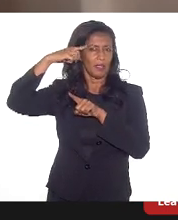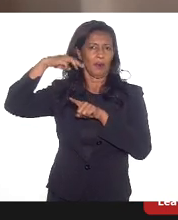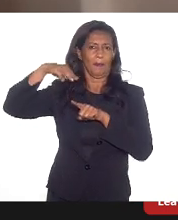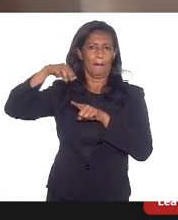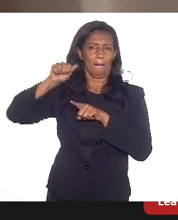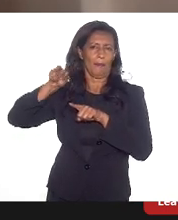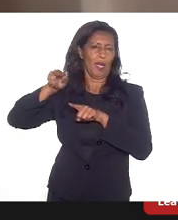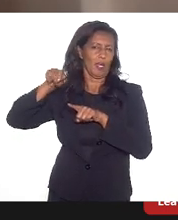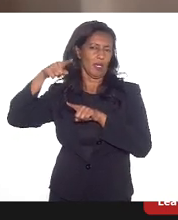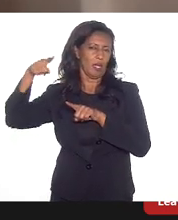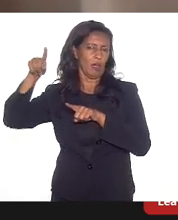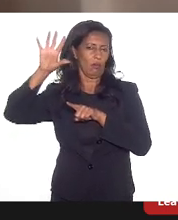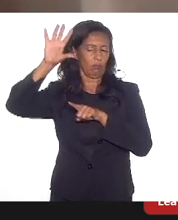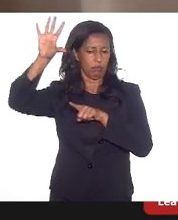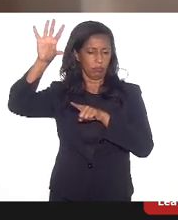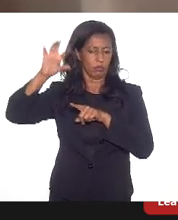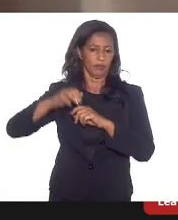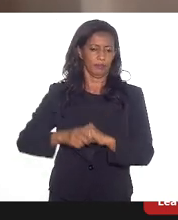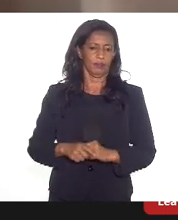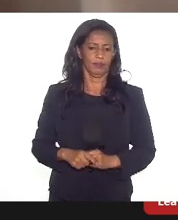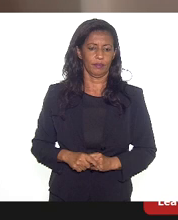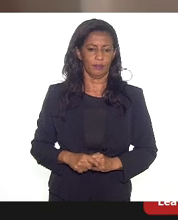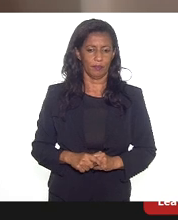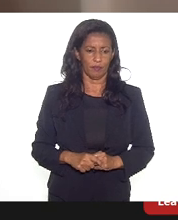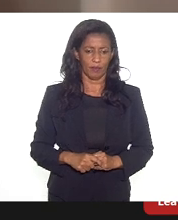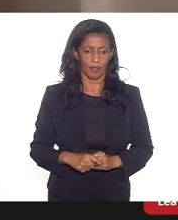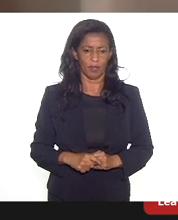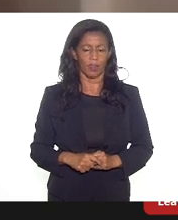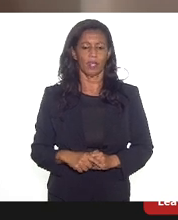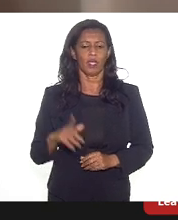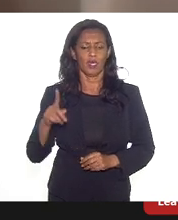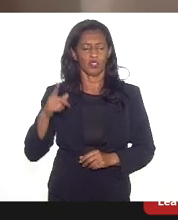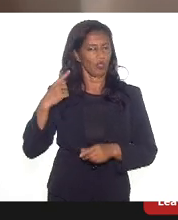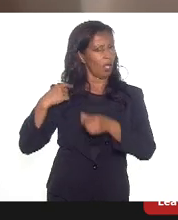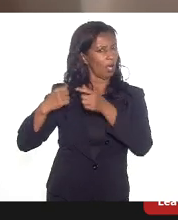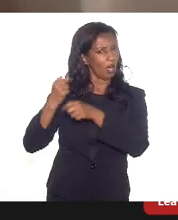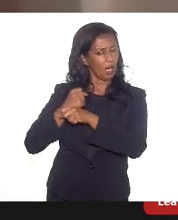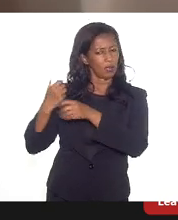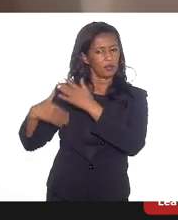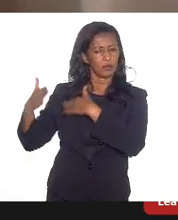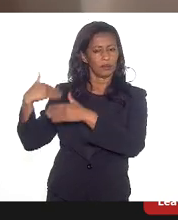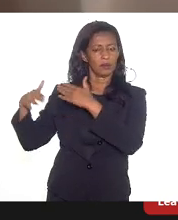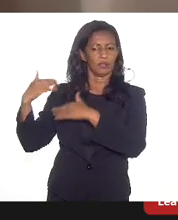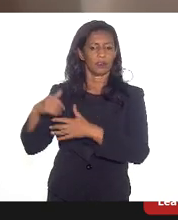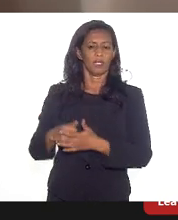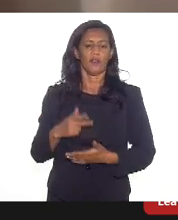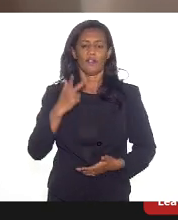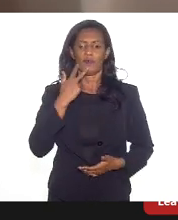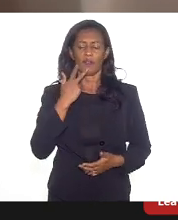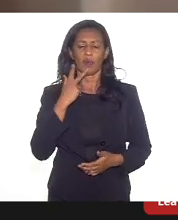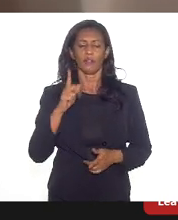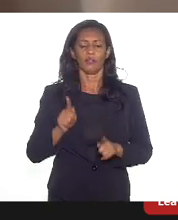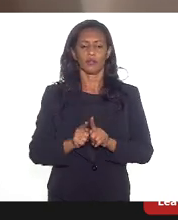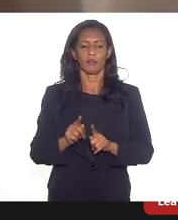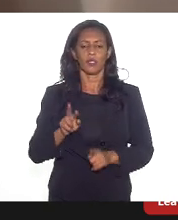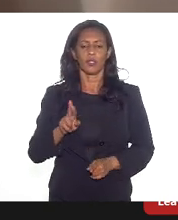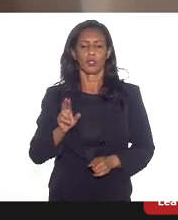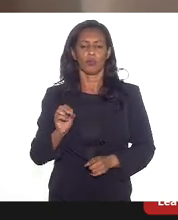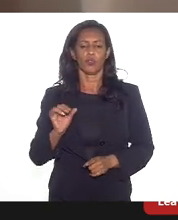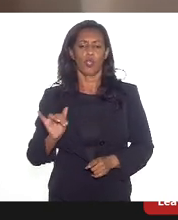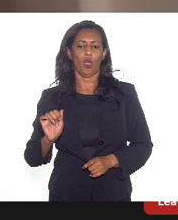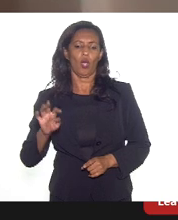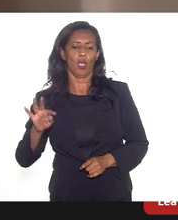questiona o atual critério. O Lindbergh Faria, ele fez anos atrás um livro sobre o Royalties, em que eu acabei, inclusive,